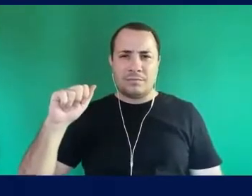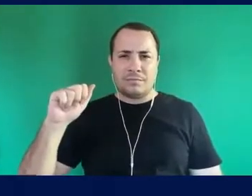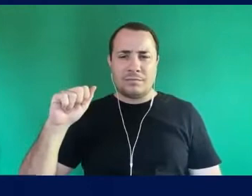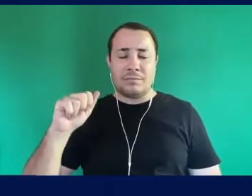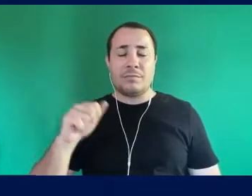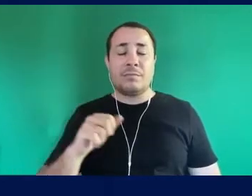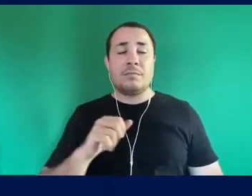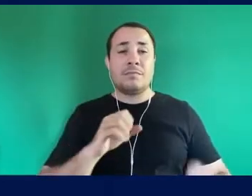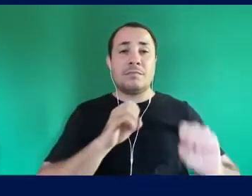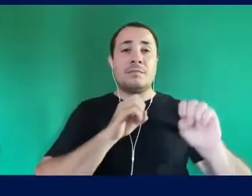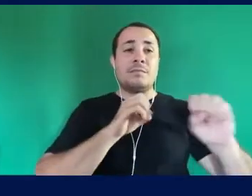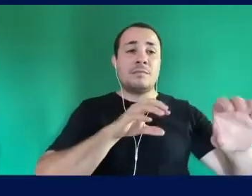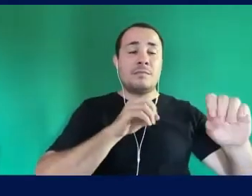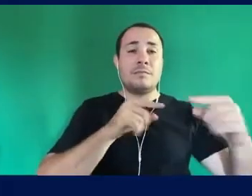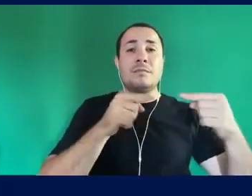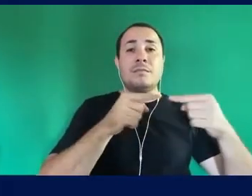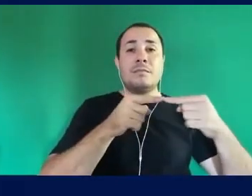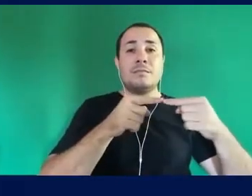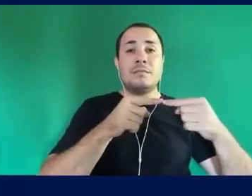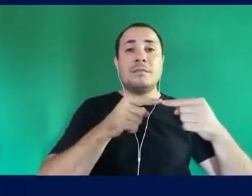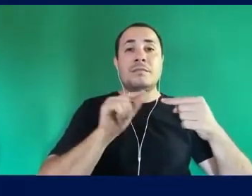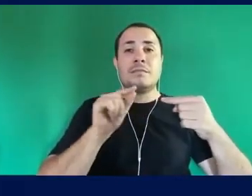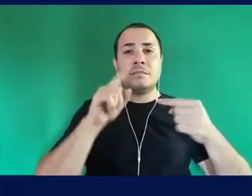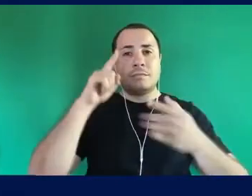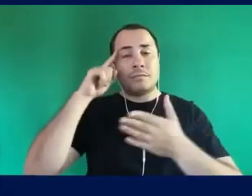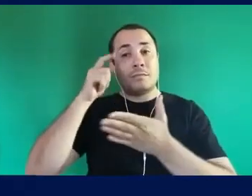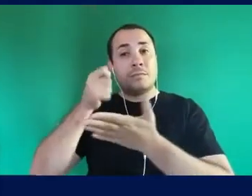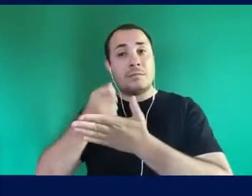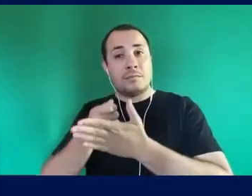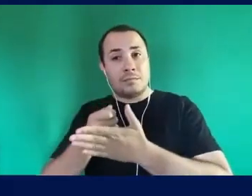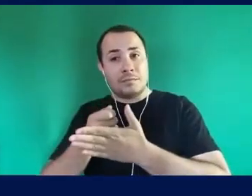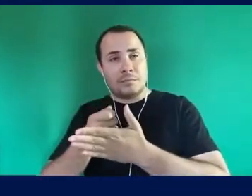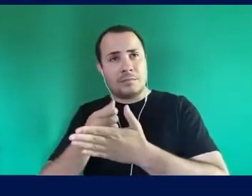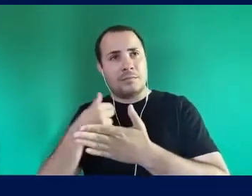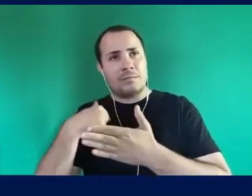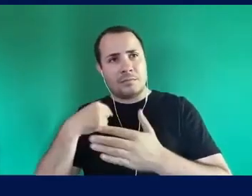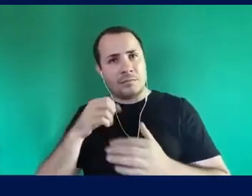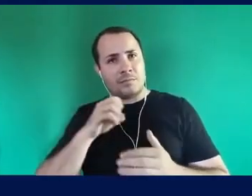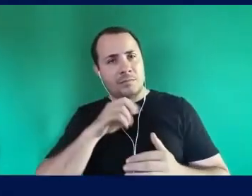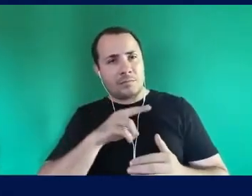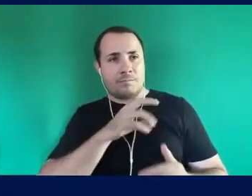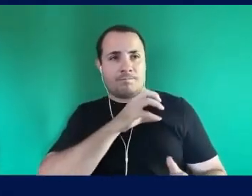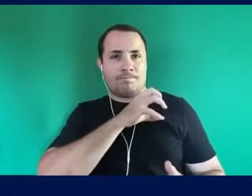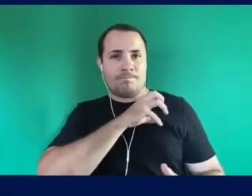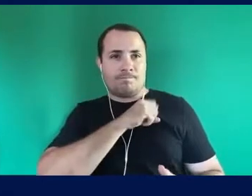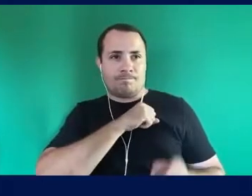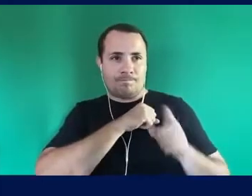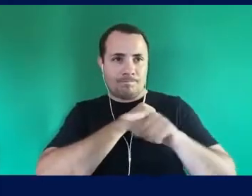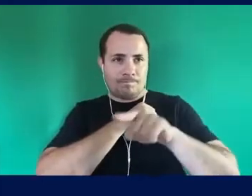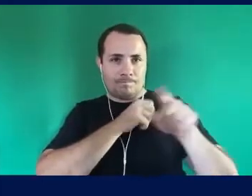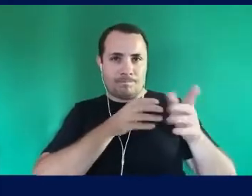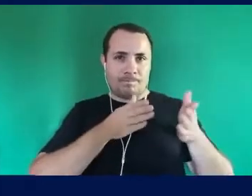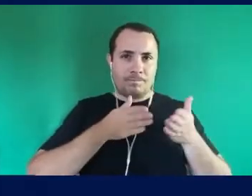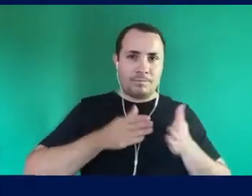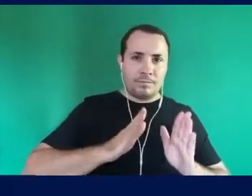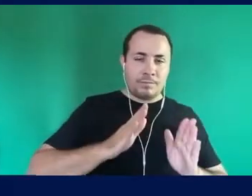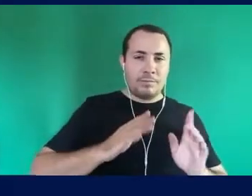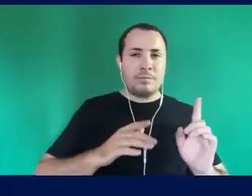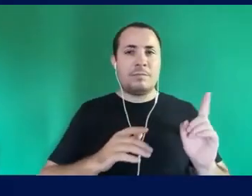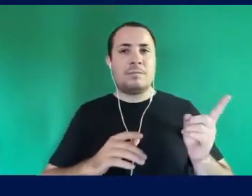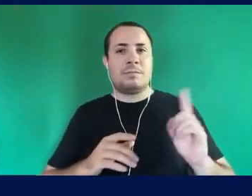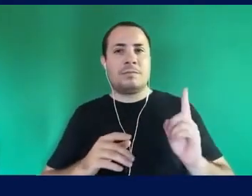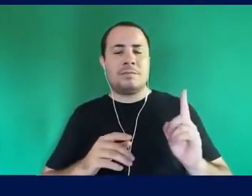Com a decisão Se a gente vai amar Aqueles que nascem E o que é amar